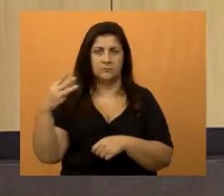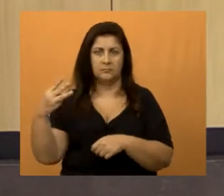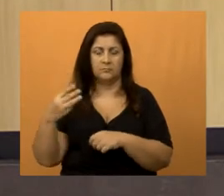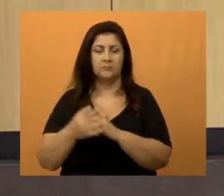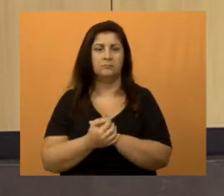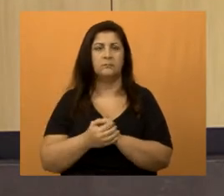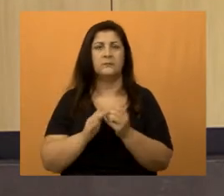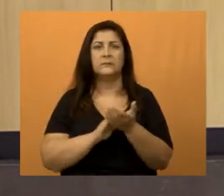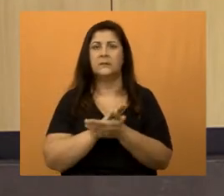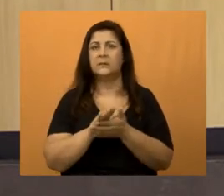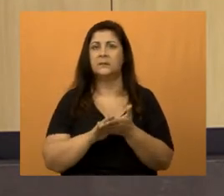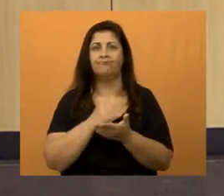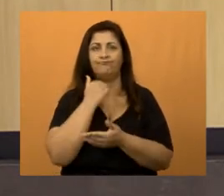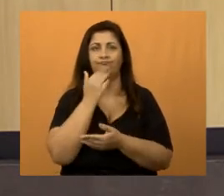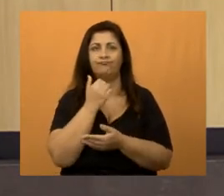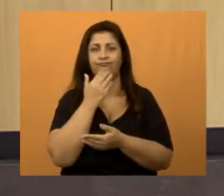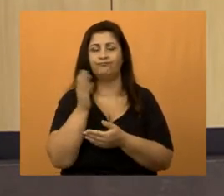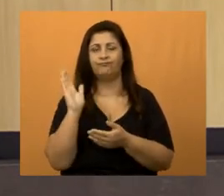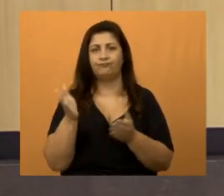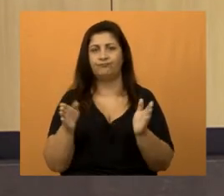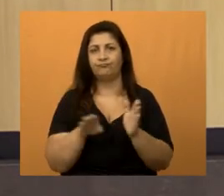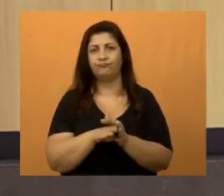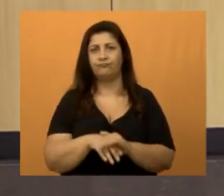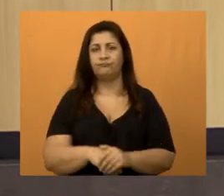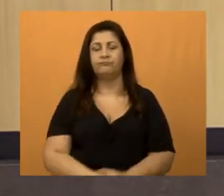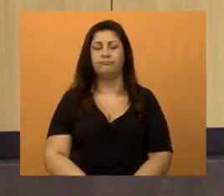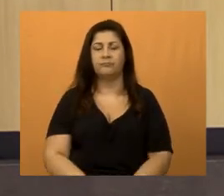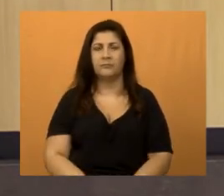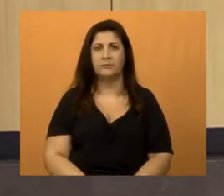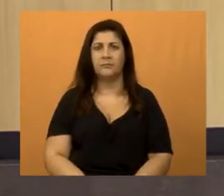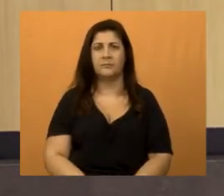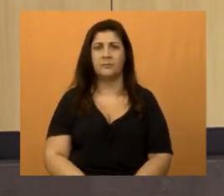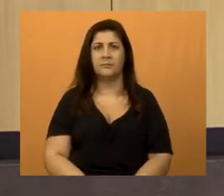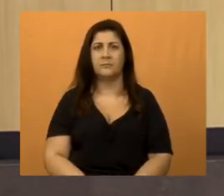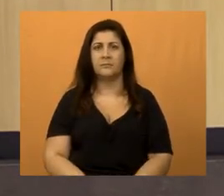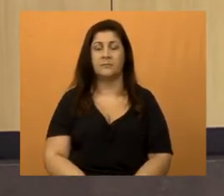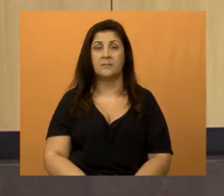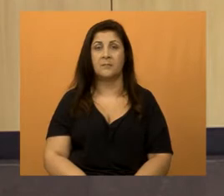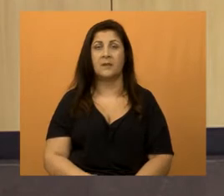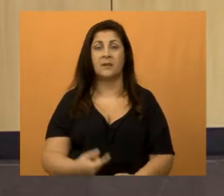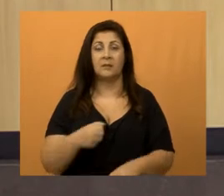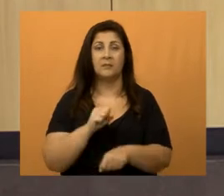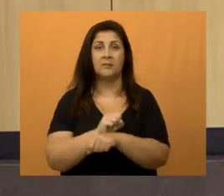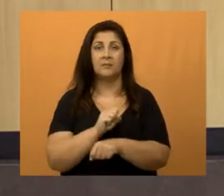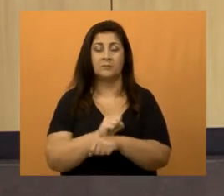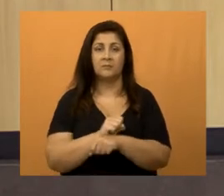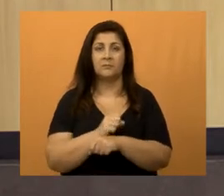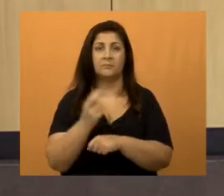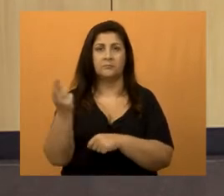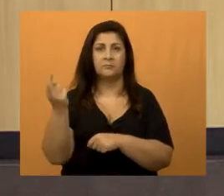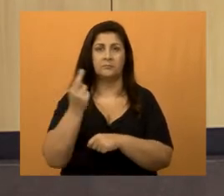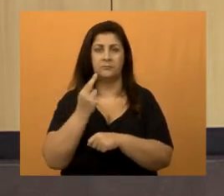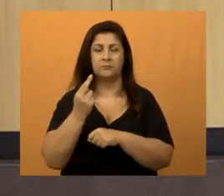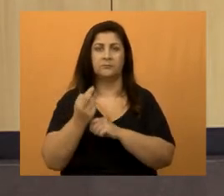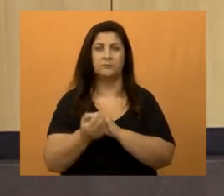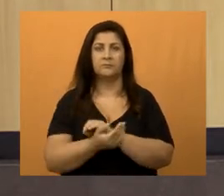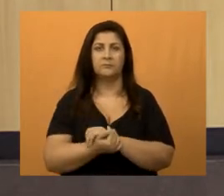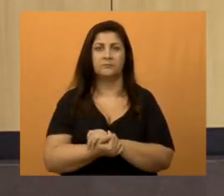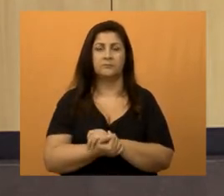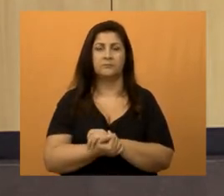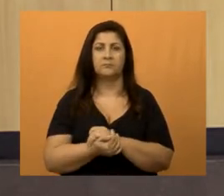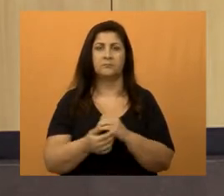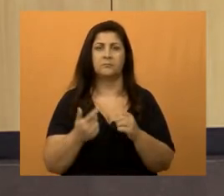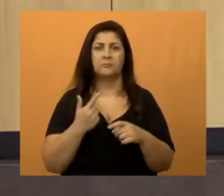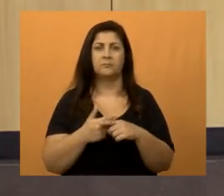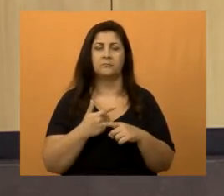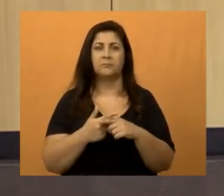Nada foi feito até agora e eu quero já antecipar aqui, eu estou esperando uma confirmação porque me